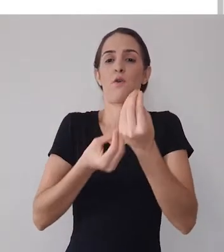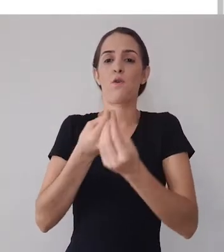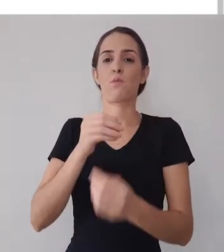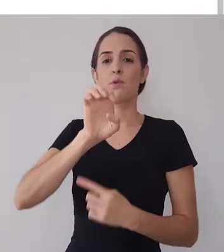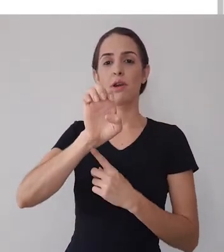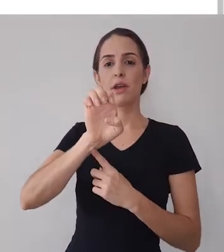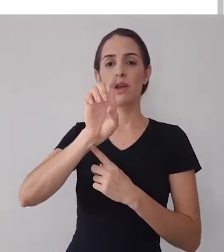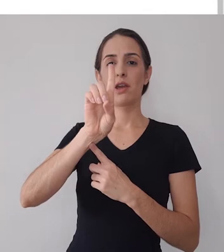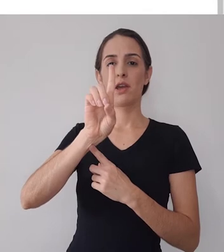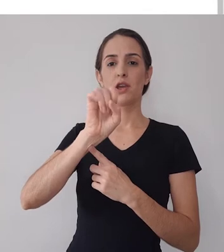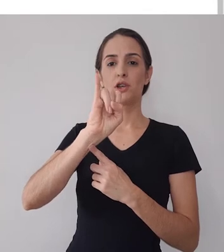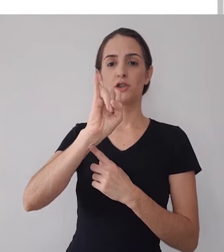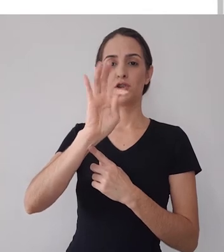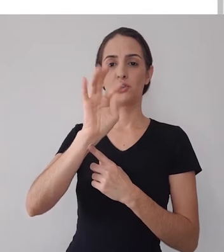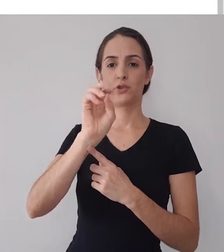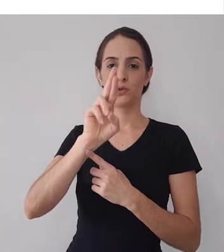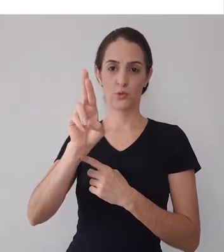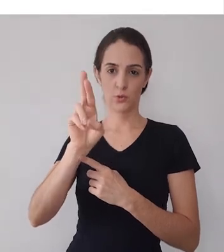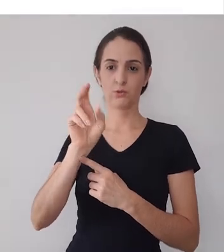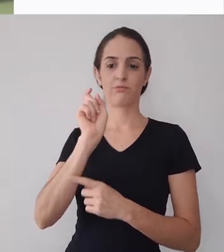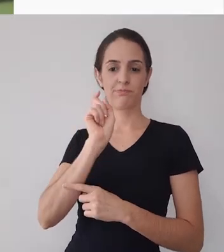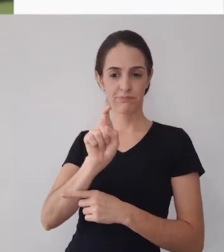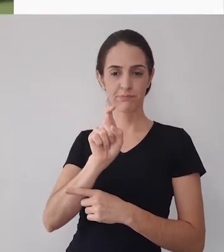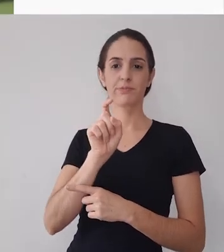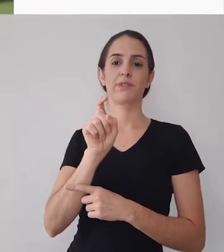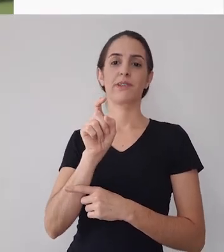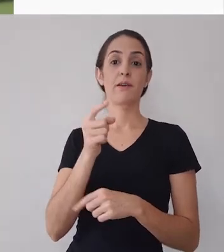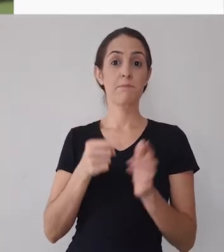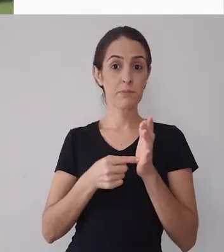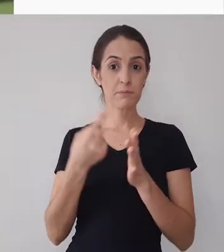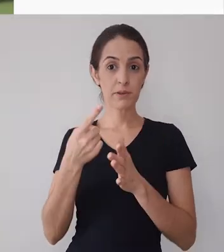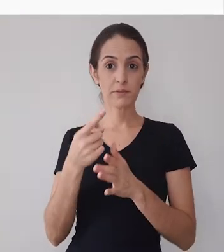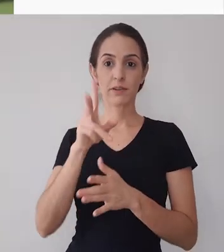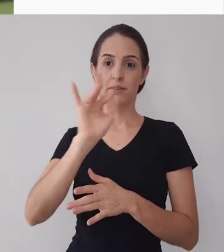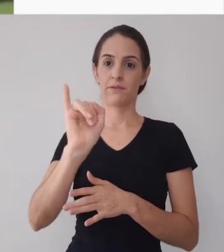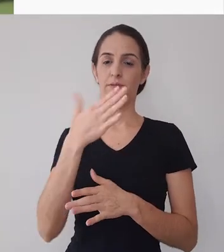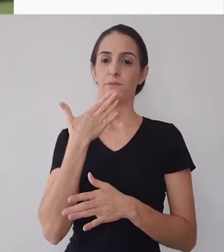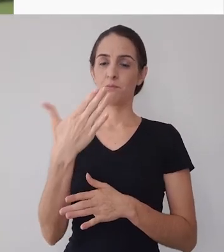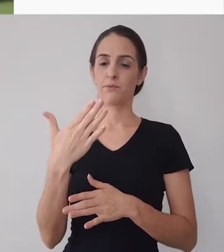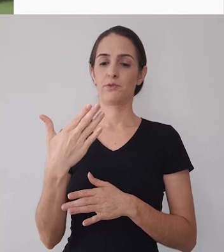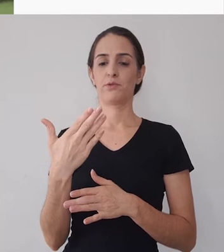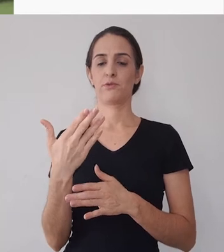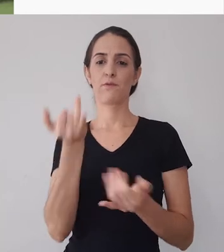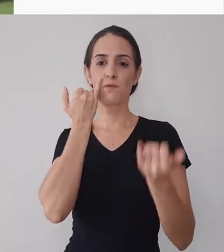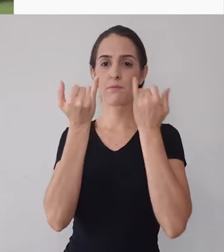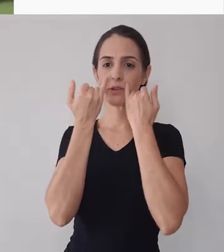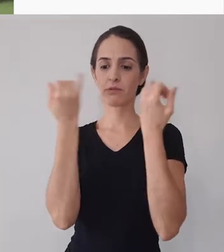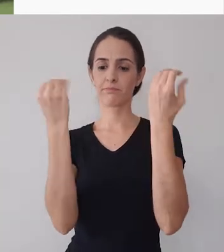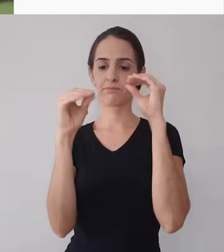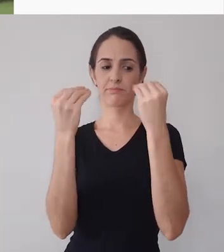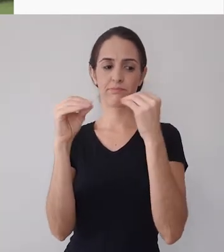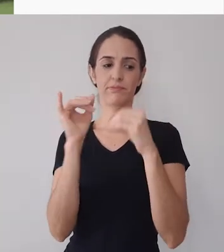aqui ó no editor então uma vez que você clicar no editor se for a primeira vez que você acessar ele vai te oferecer algumas